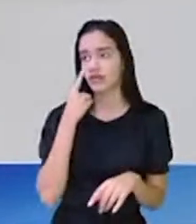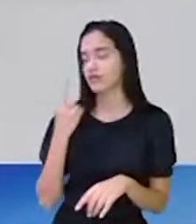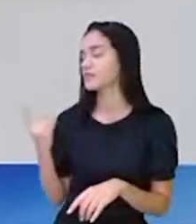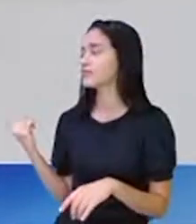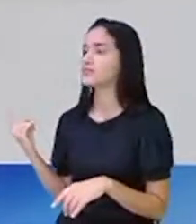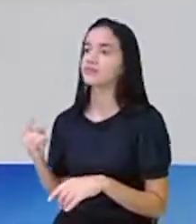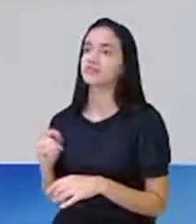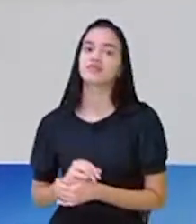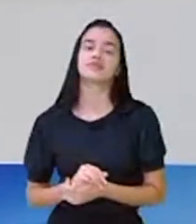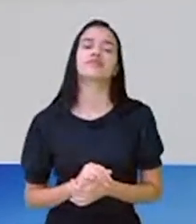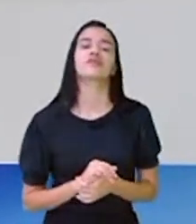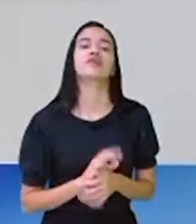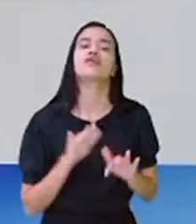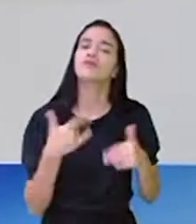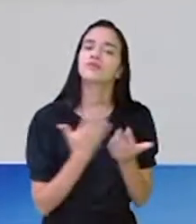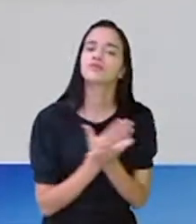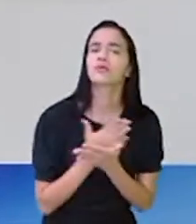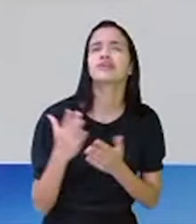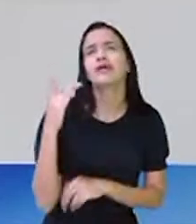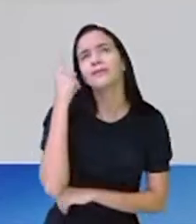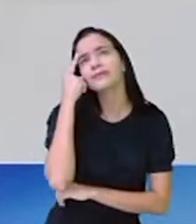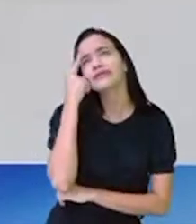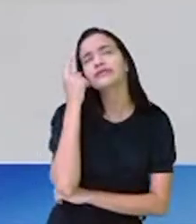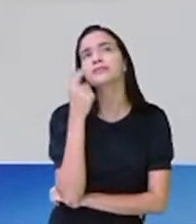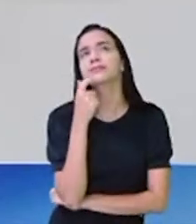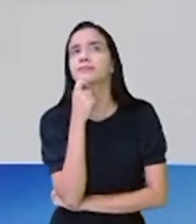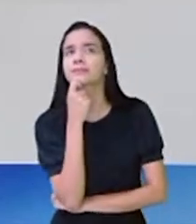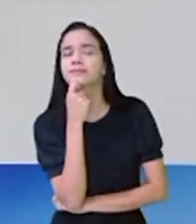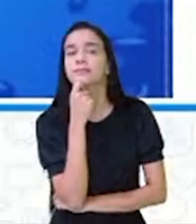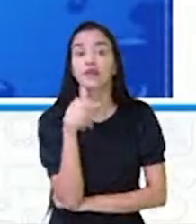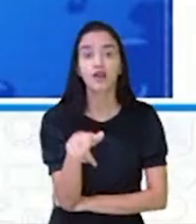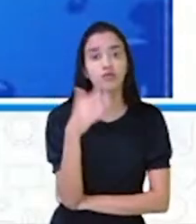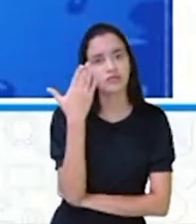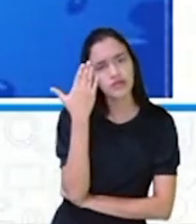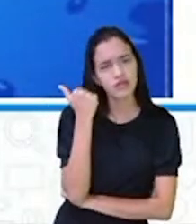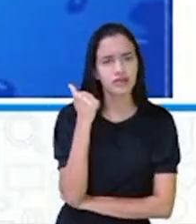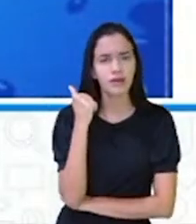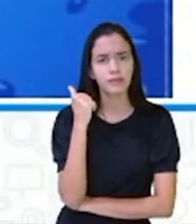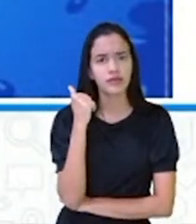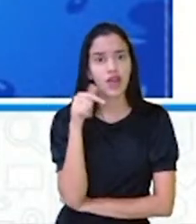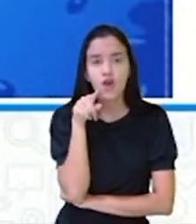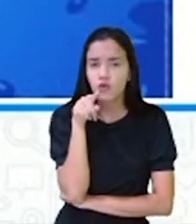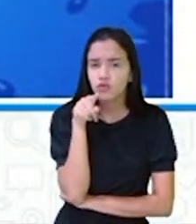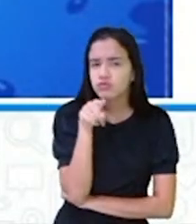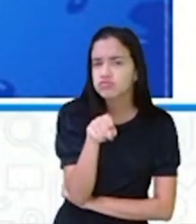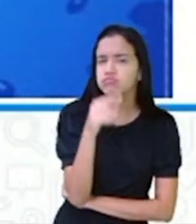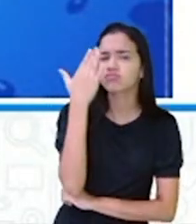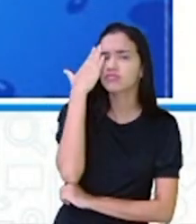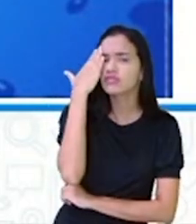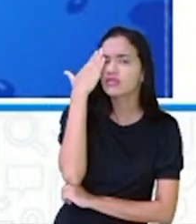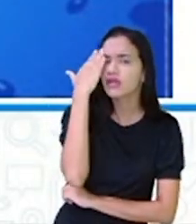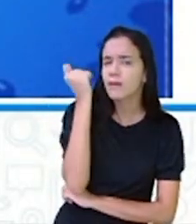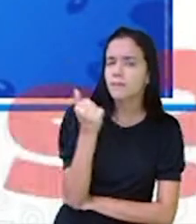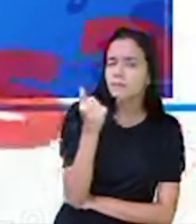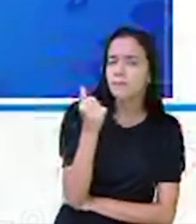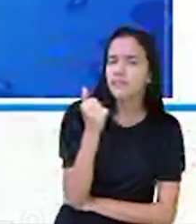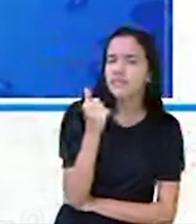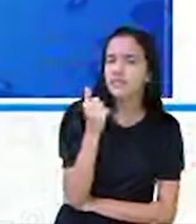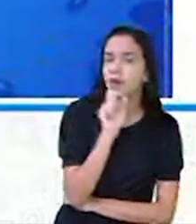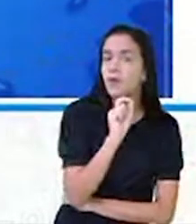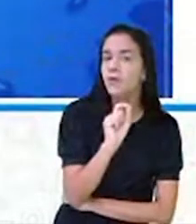Olha só. Vamos começar pensando o seguinte. Você sabia, você sabia